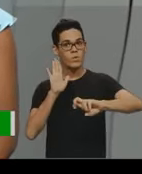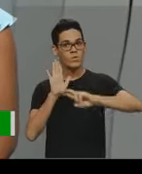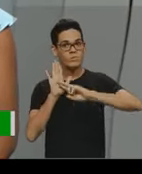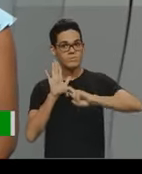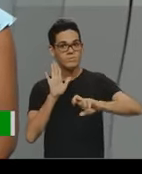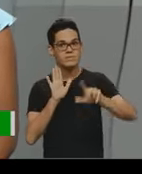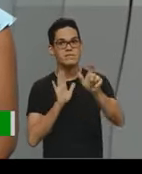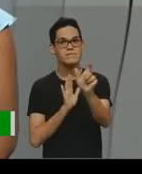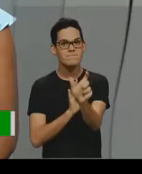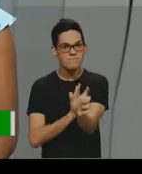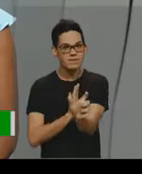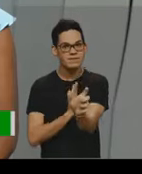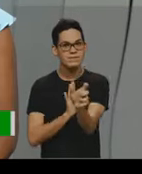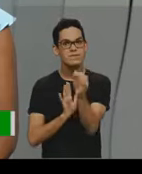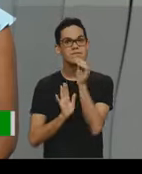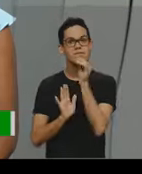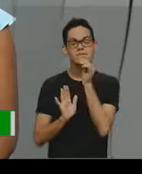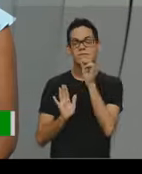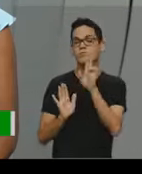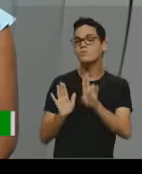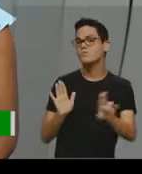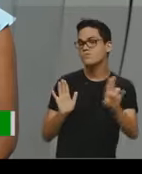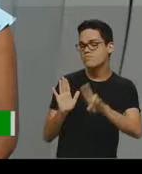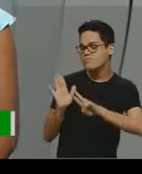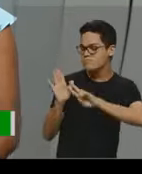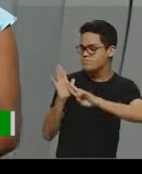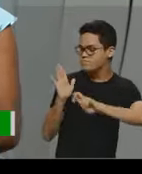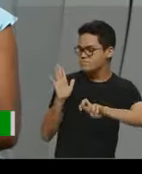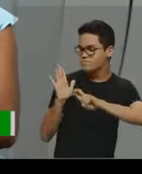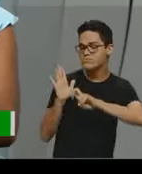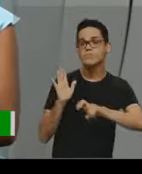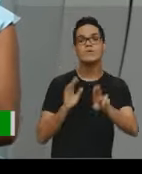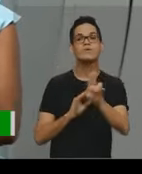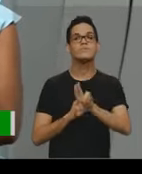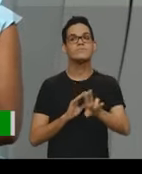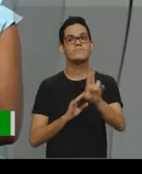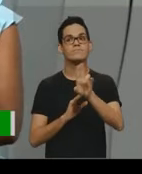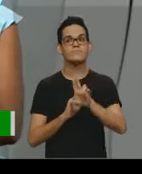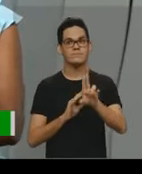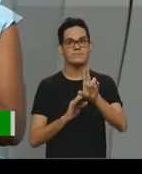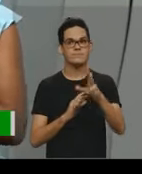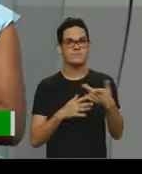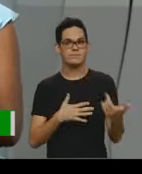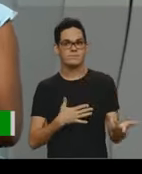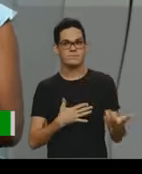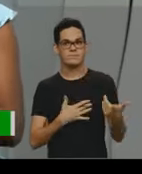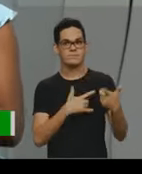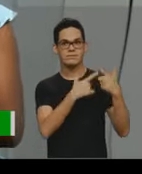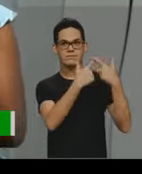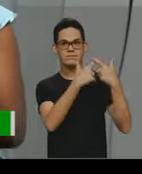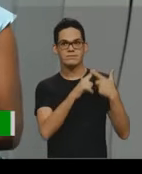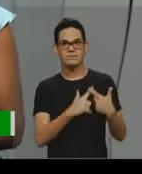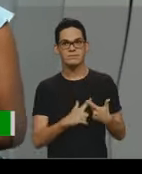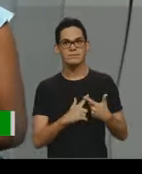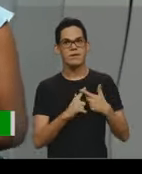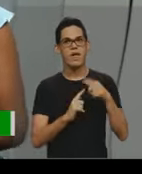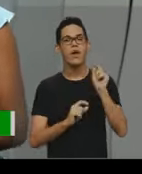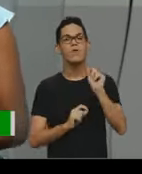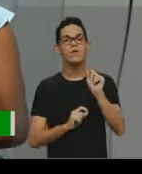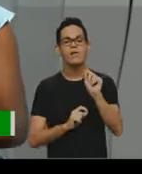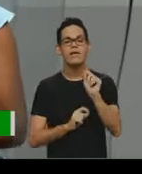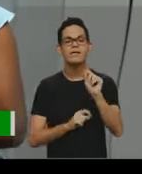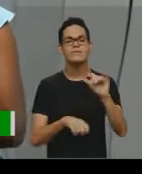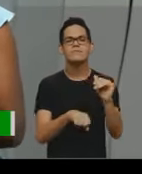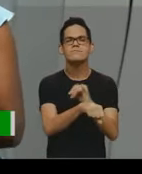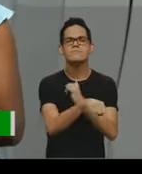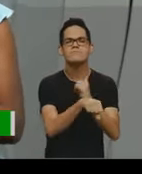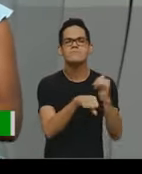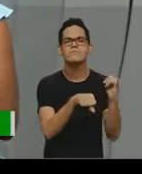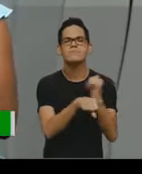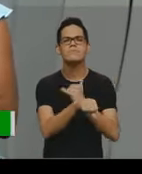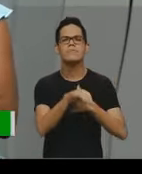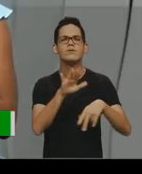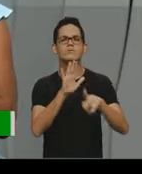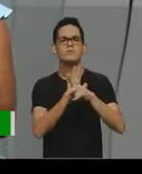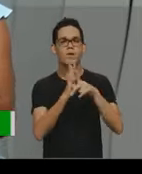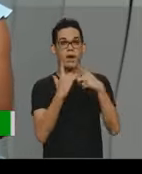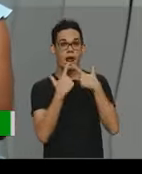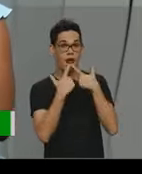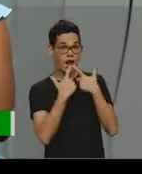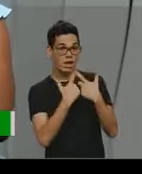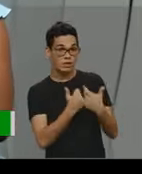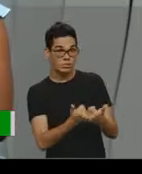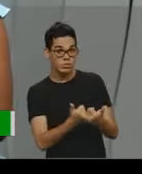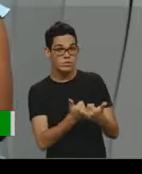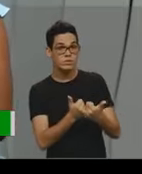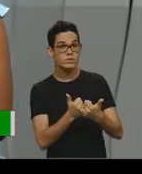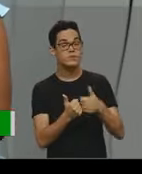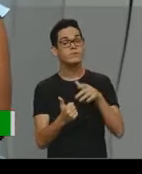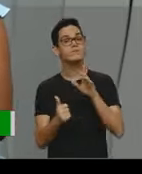usar a palavra mesmo no seu sentido figurado. Então, figuras de linguagem são recursos linguísticos, né, dos quais os